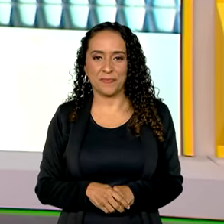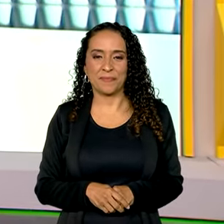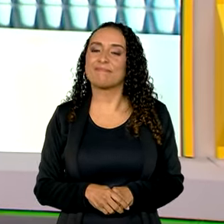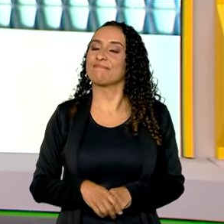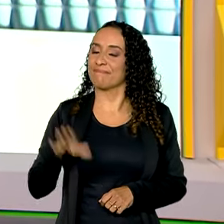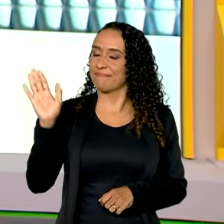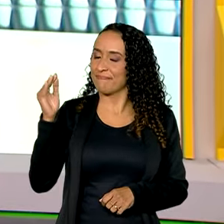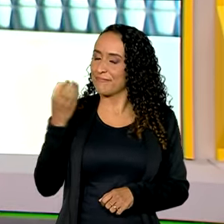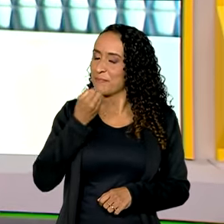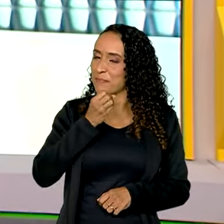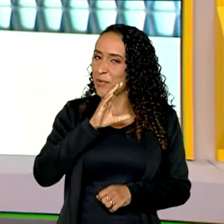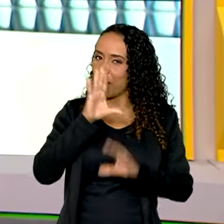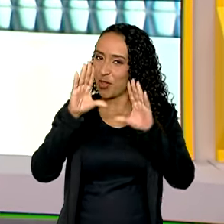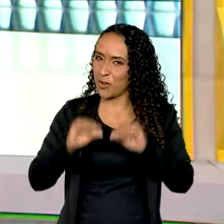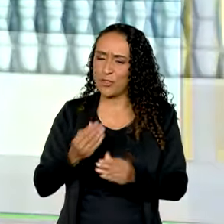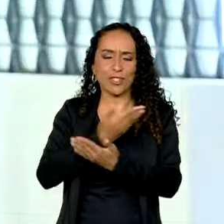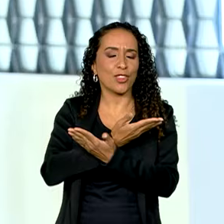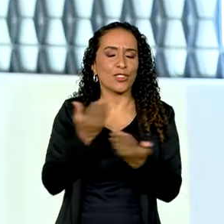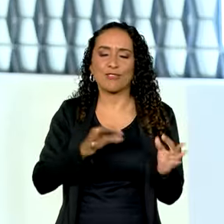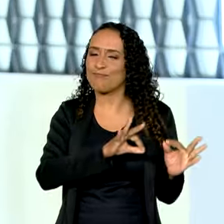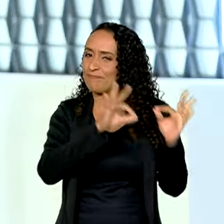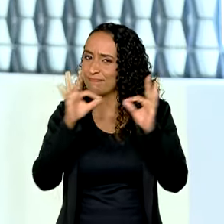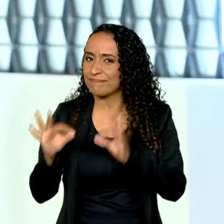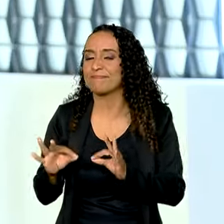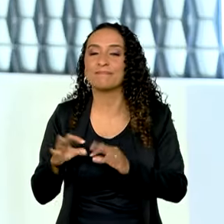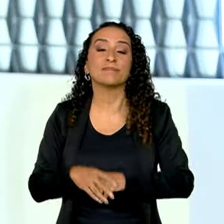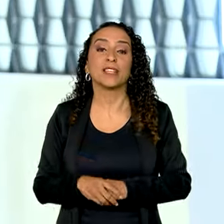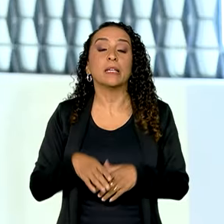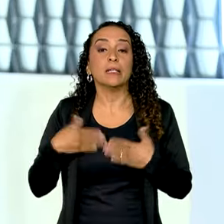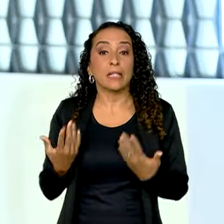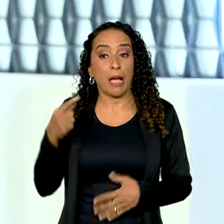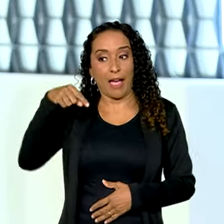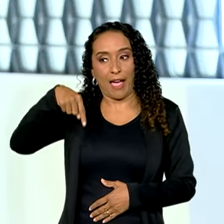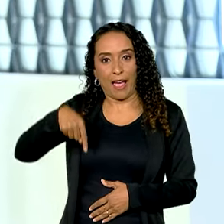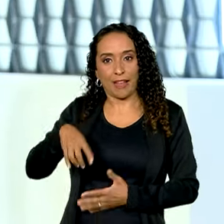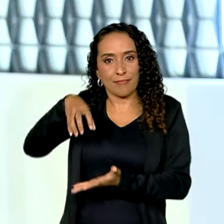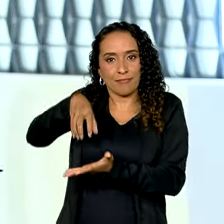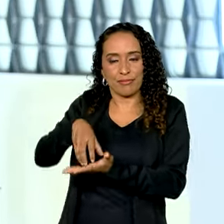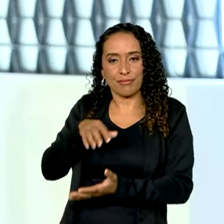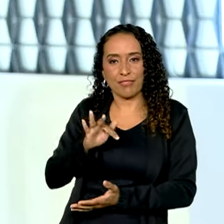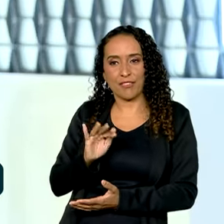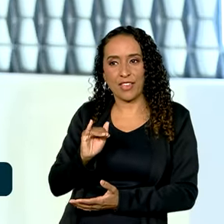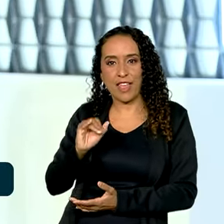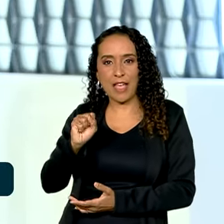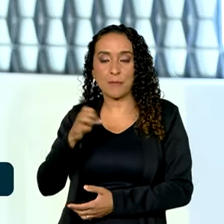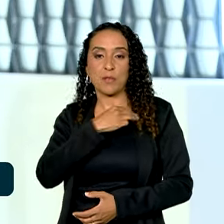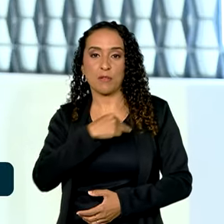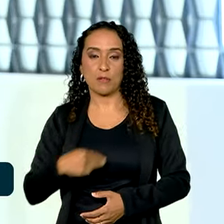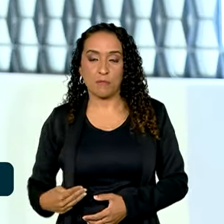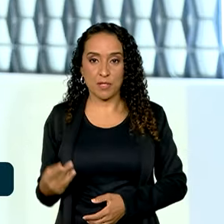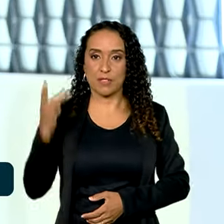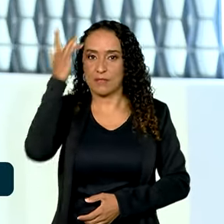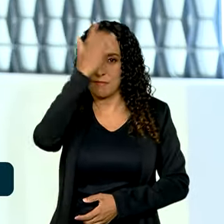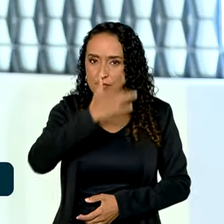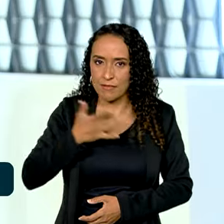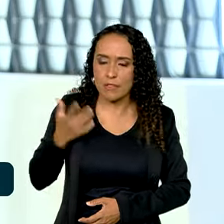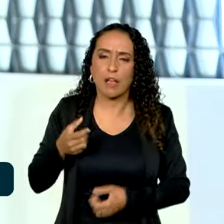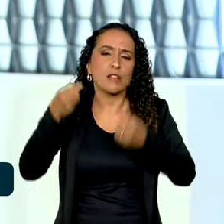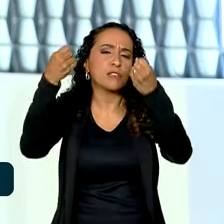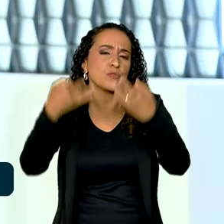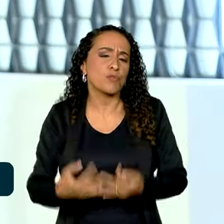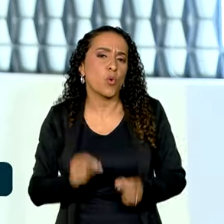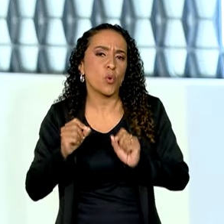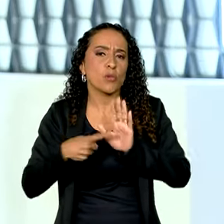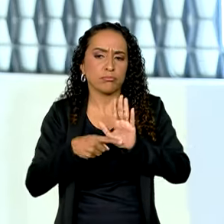Oi, Carol, boa noite a você, boa noite a todo mundo que tá com a gente. Bom, aqui na sede da Fiesp, o ministro da Fazenda, Fernando Haddad, destacou